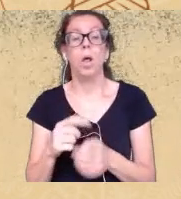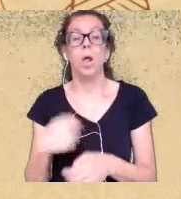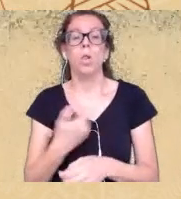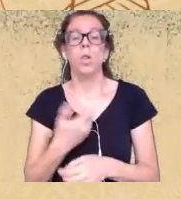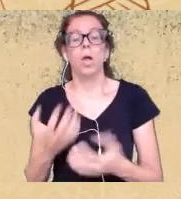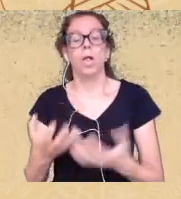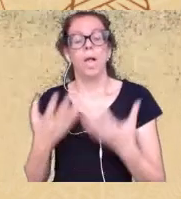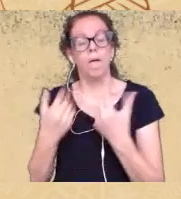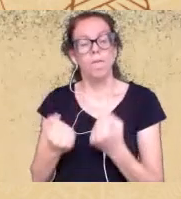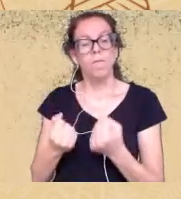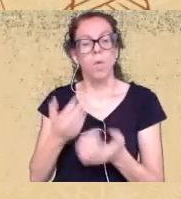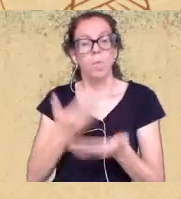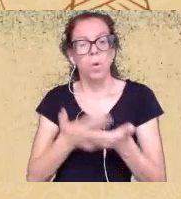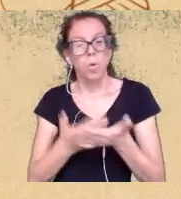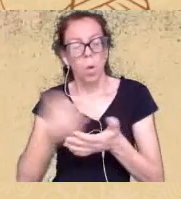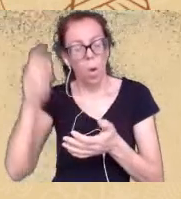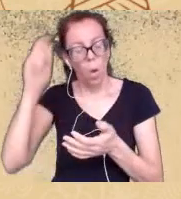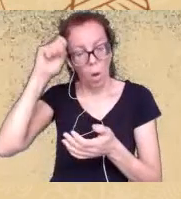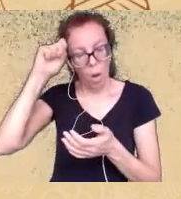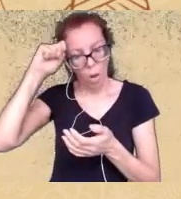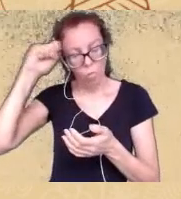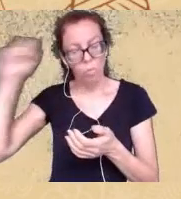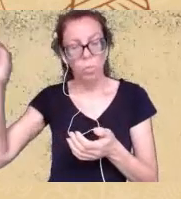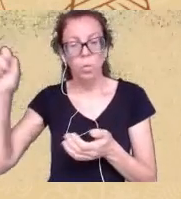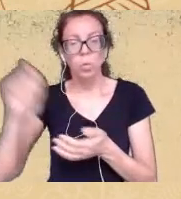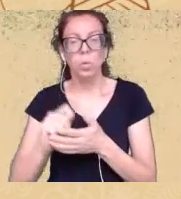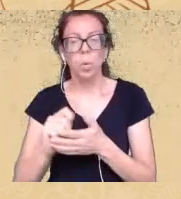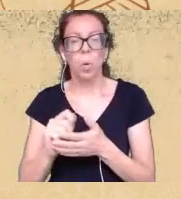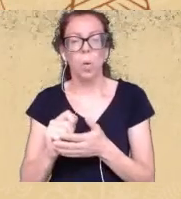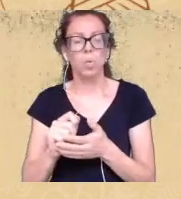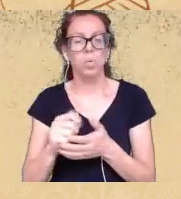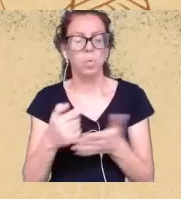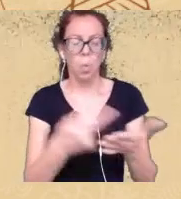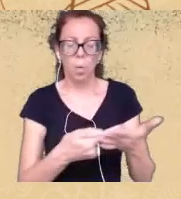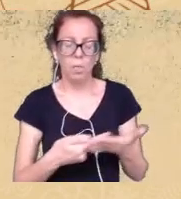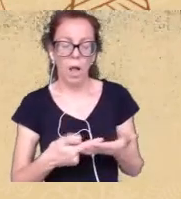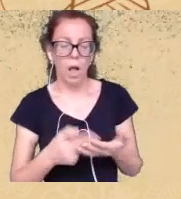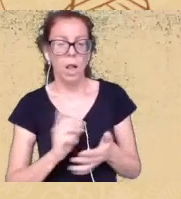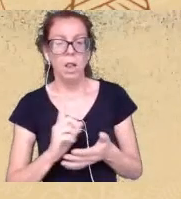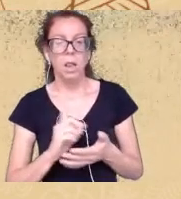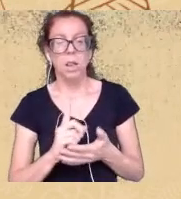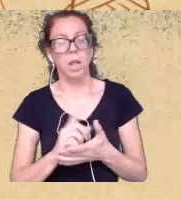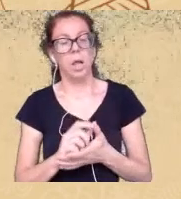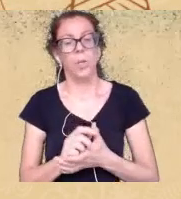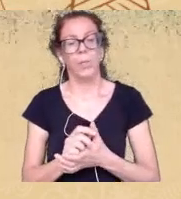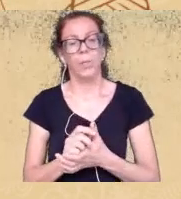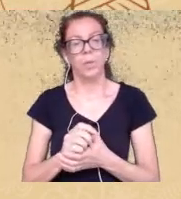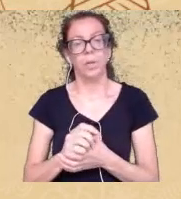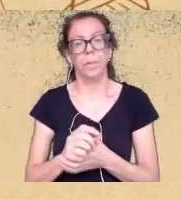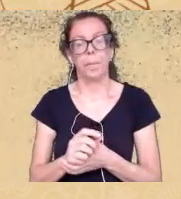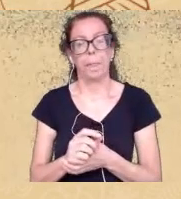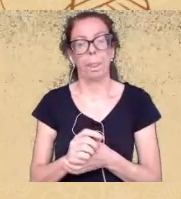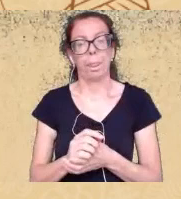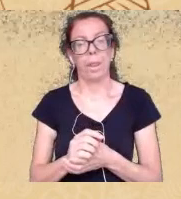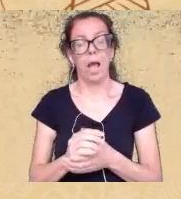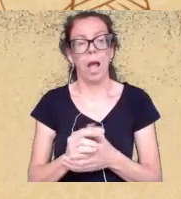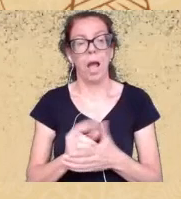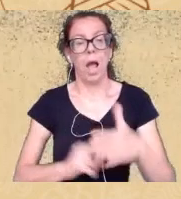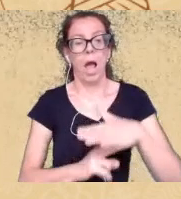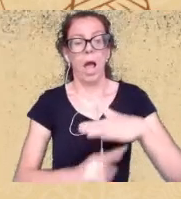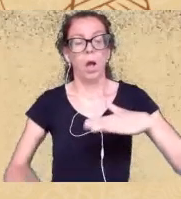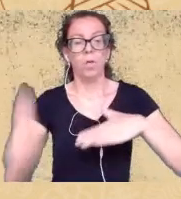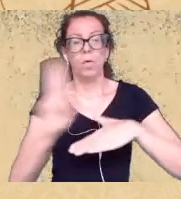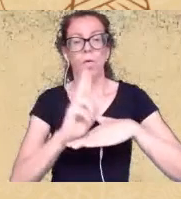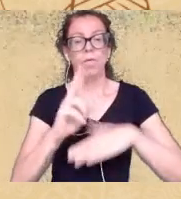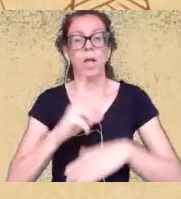autoras que não são convidadas a universidade tem cotas mas o currículo continua mesmo então lá nós vamos estudar